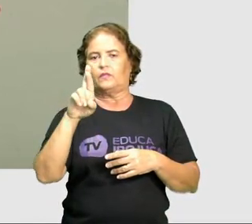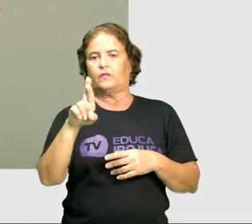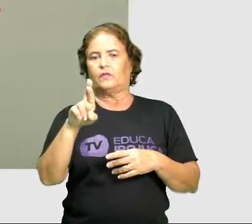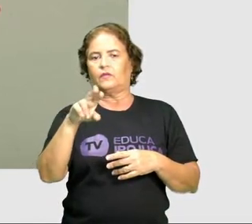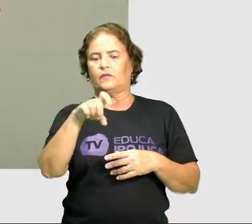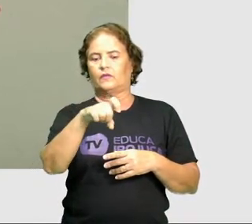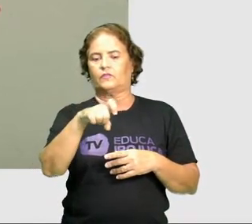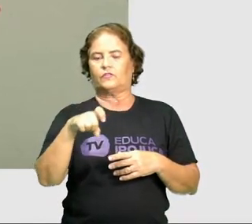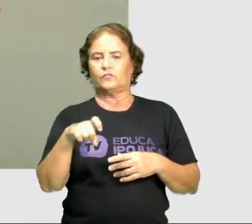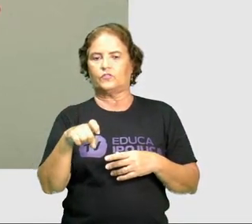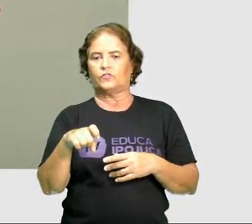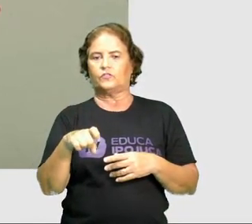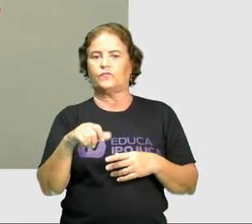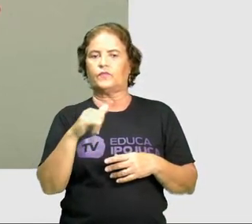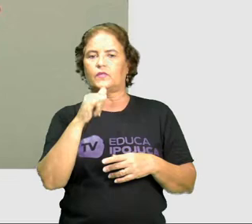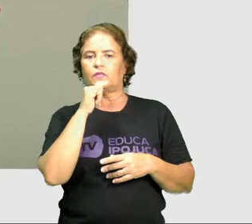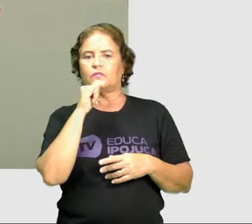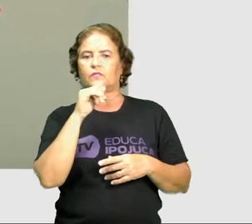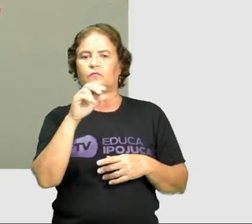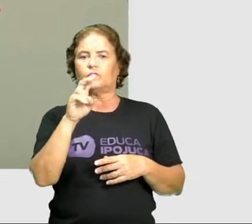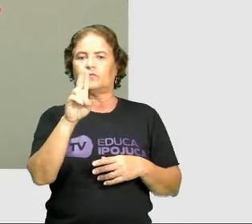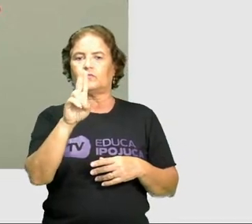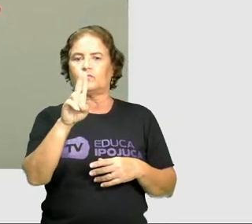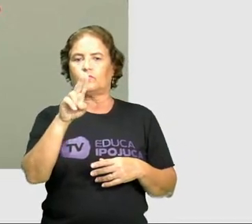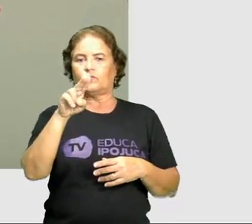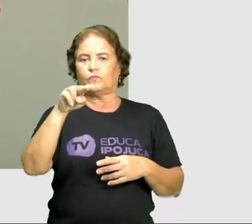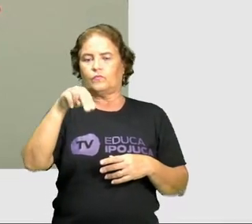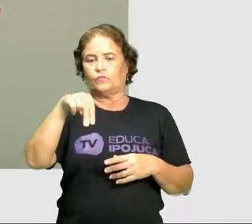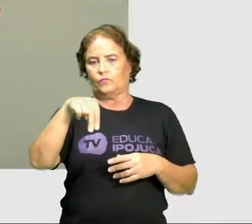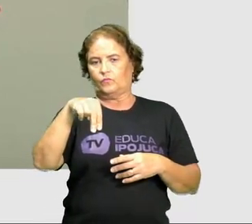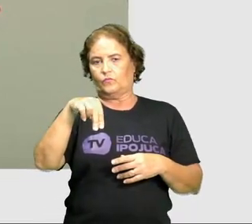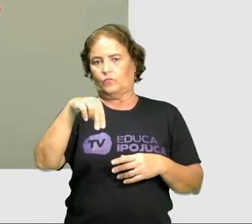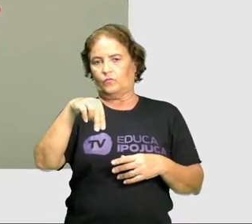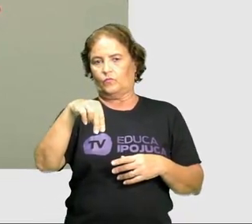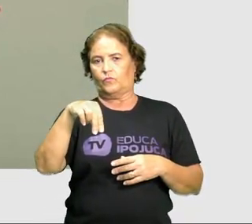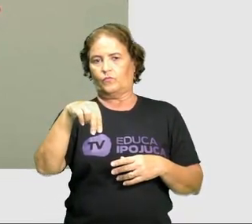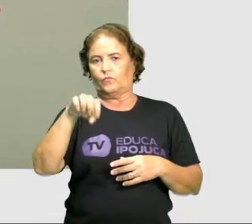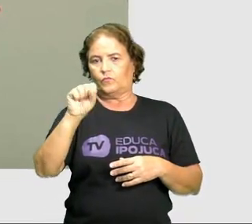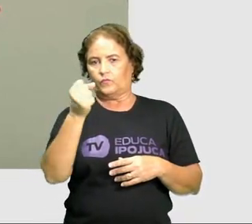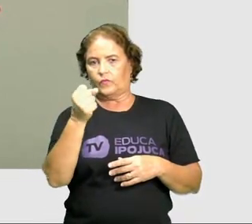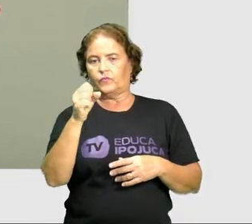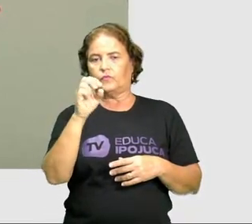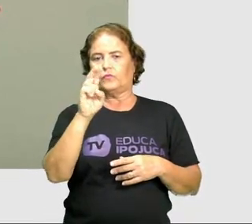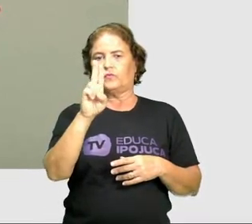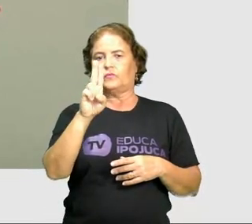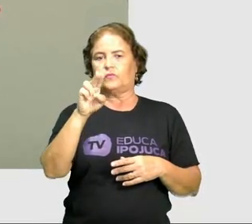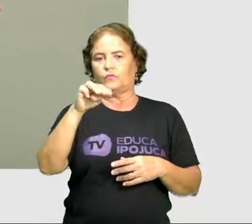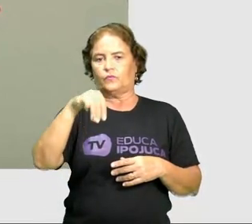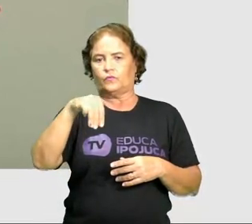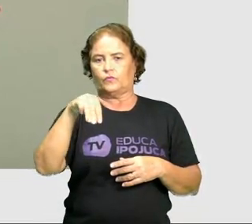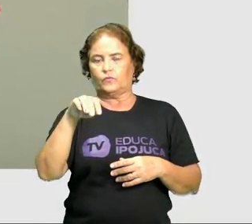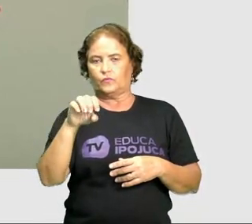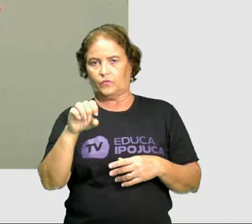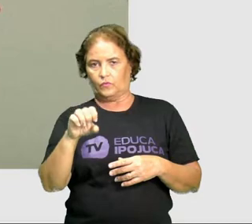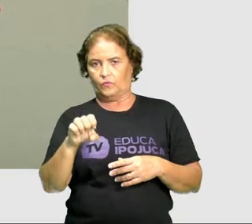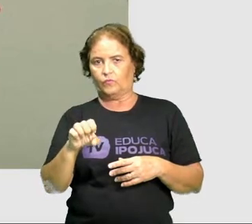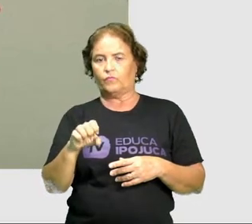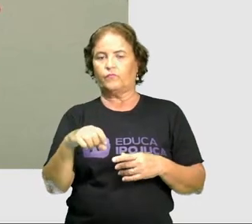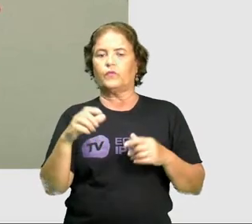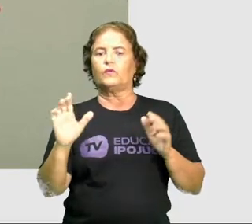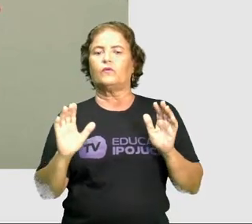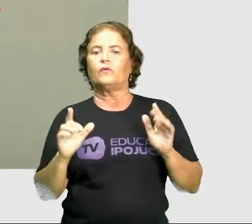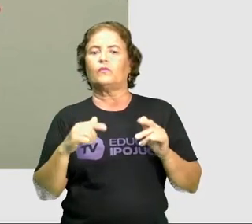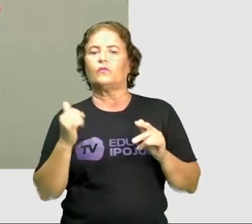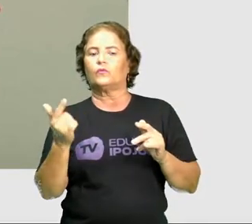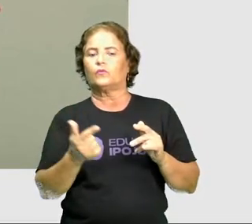U, UNS, AN e A, PS, I e U. Elas são acentuadas, tanto com acento